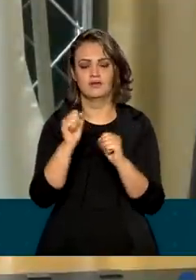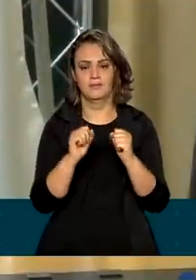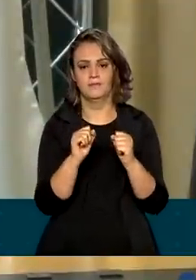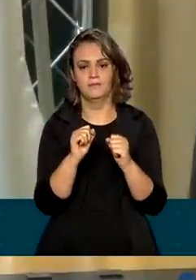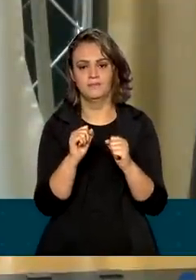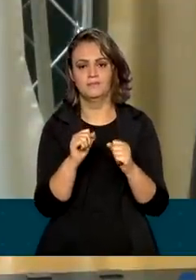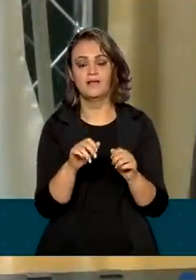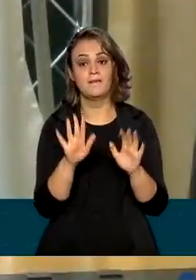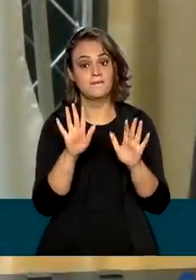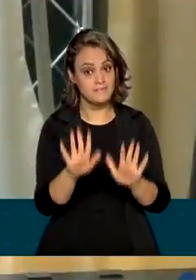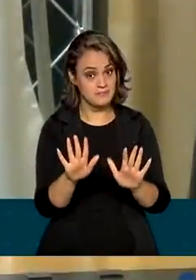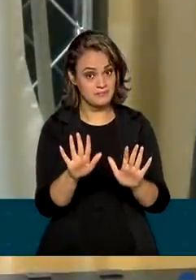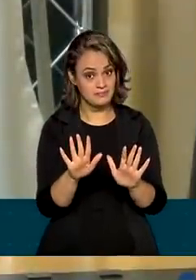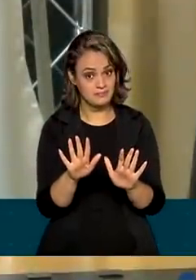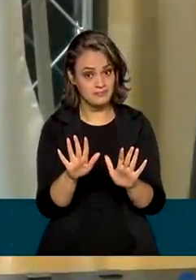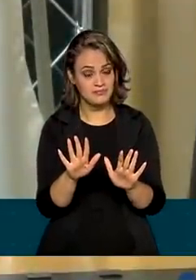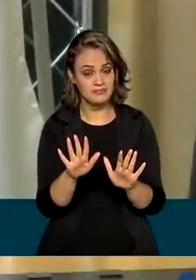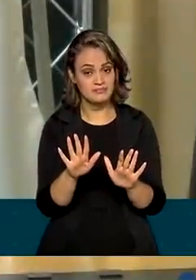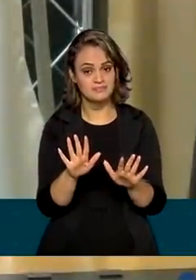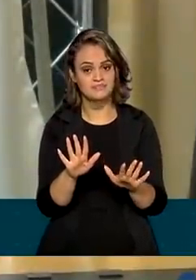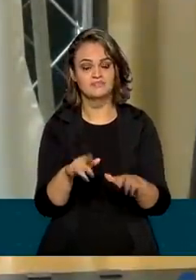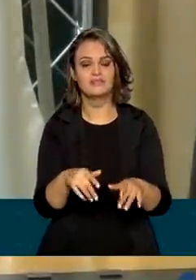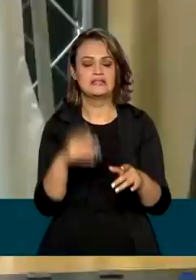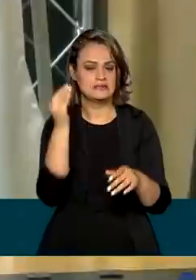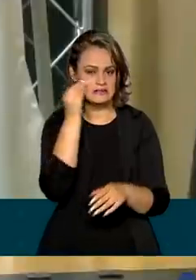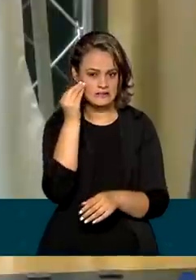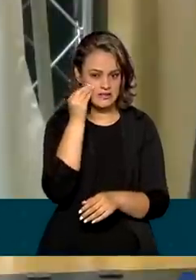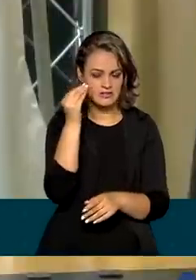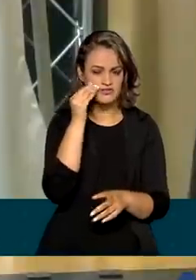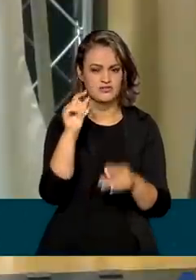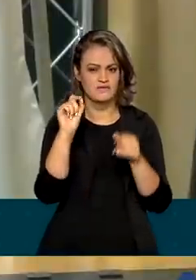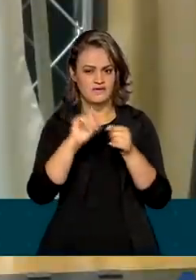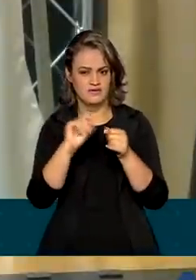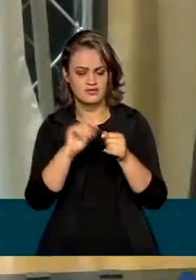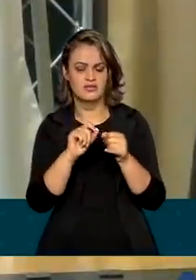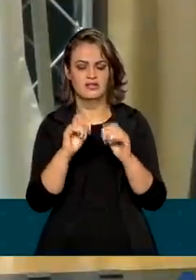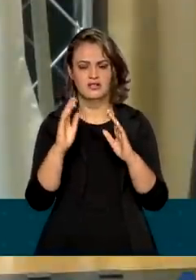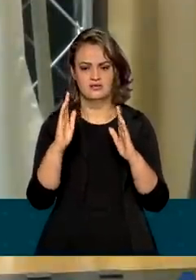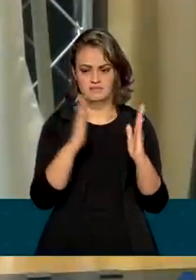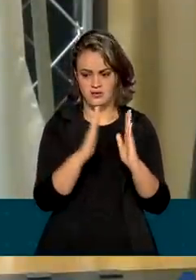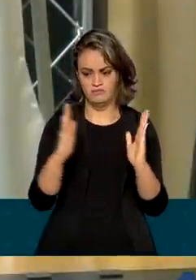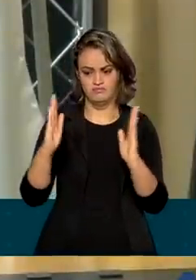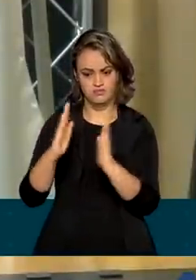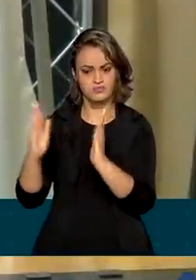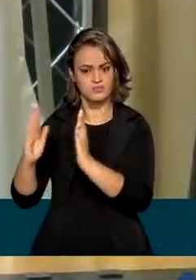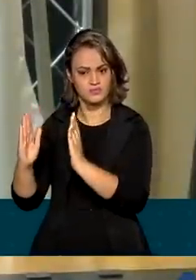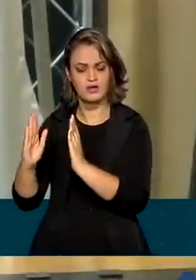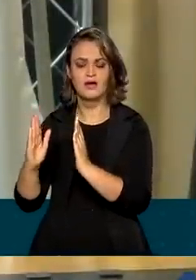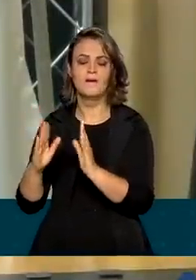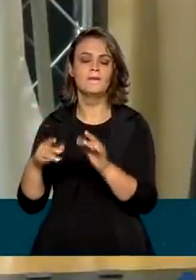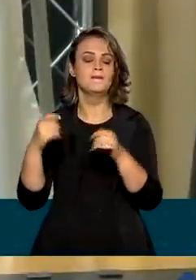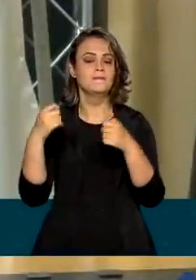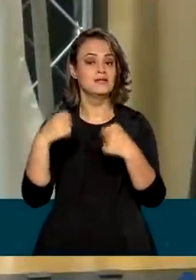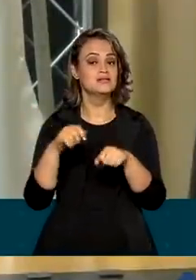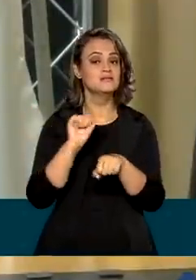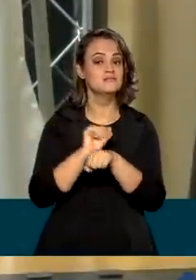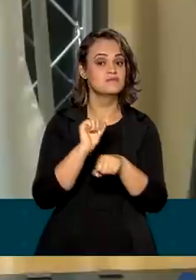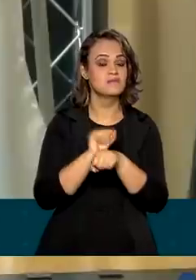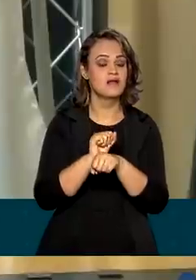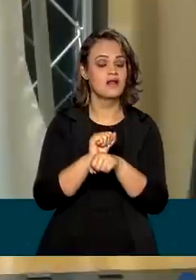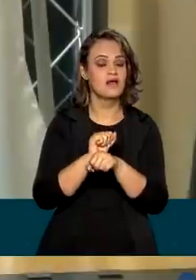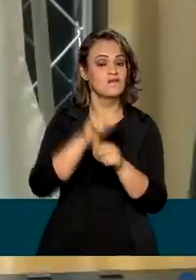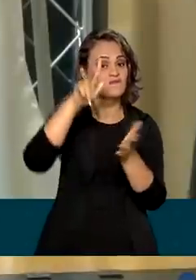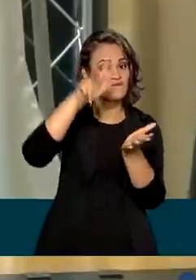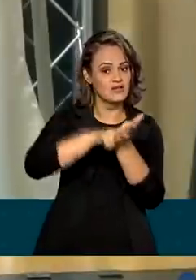No entanto, esses testes que serão produzidos nessa escala deverão aguardar o